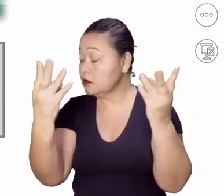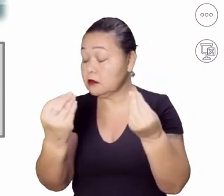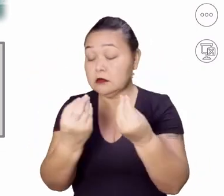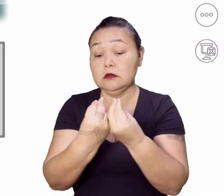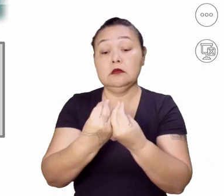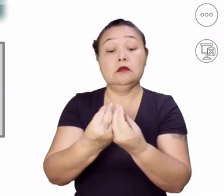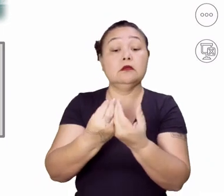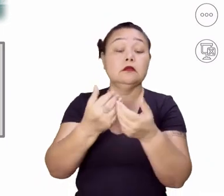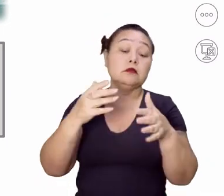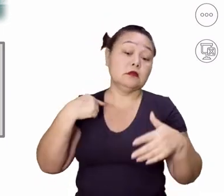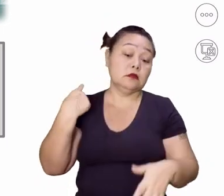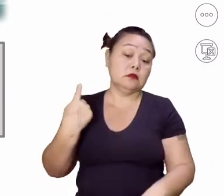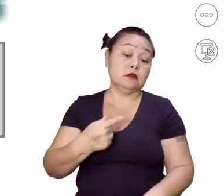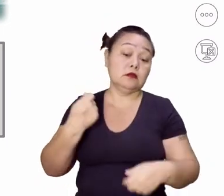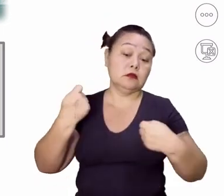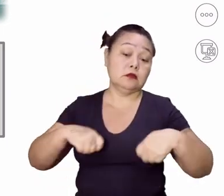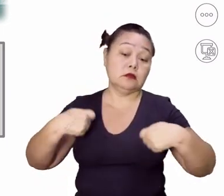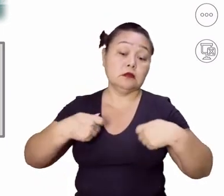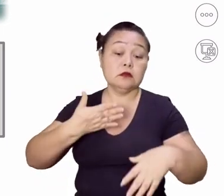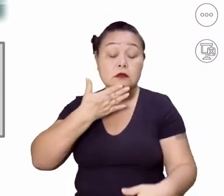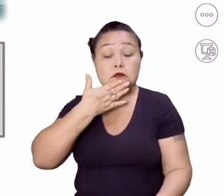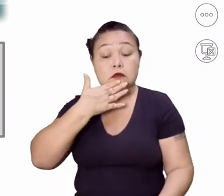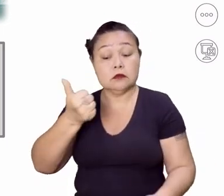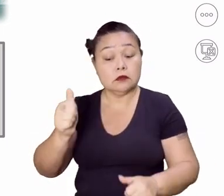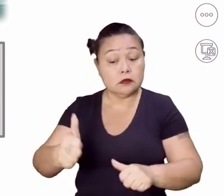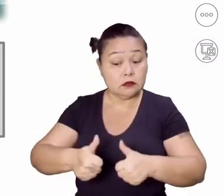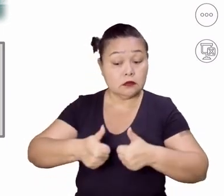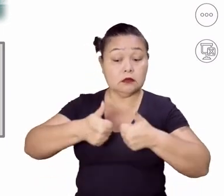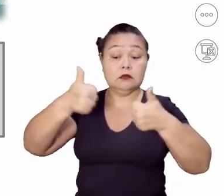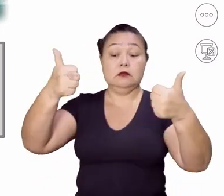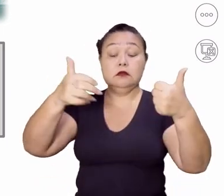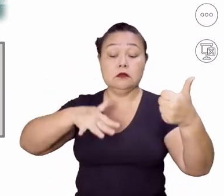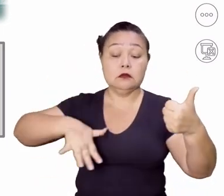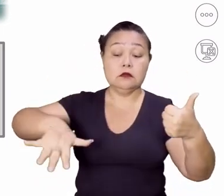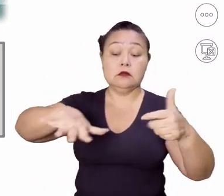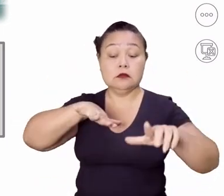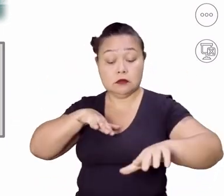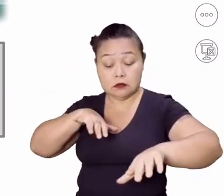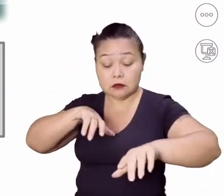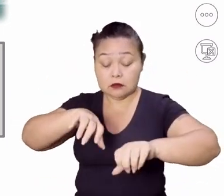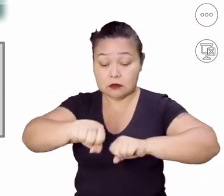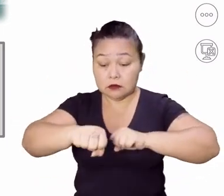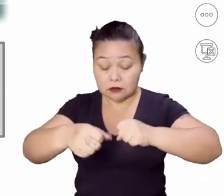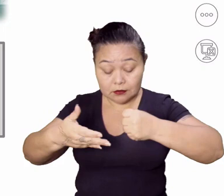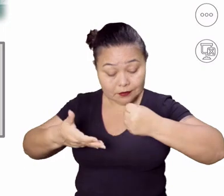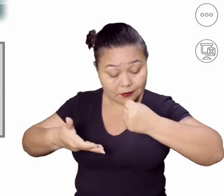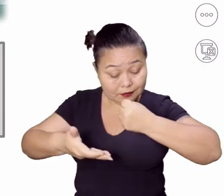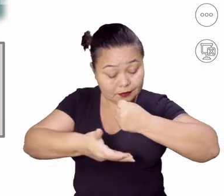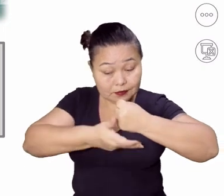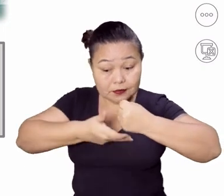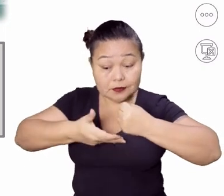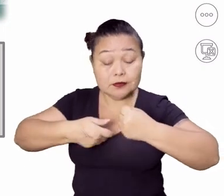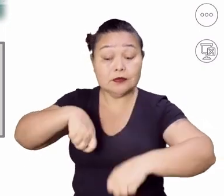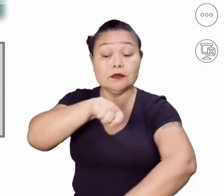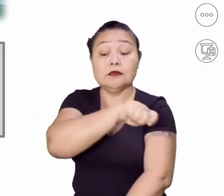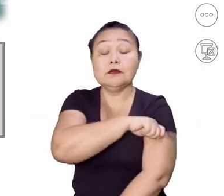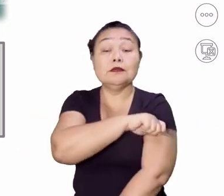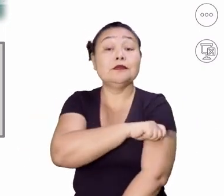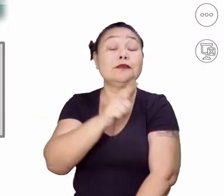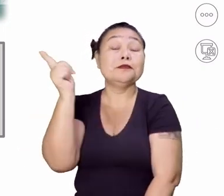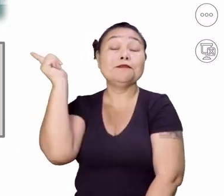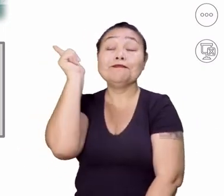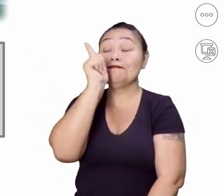como a gente ainda precisa melhorar a nossa formação básica, o aluno que não